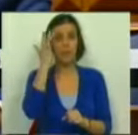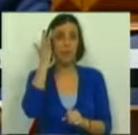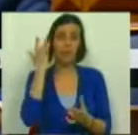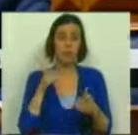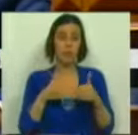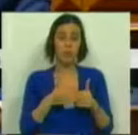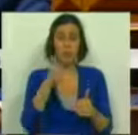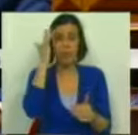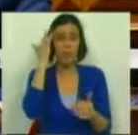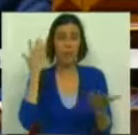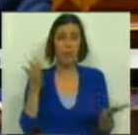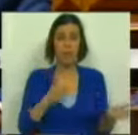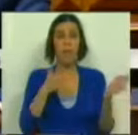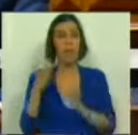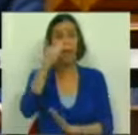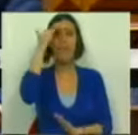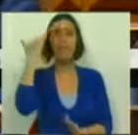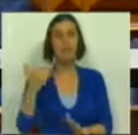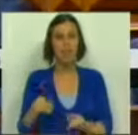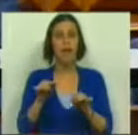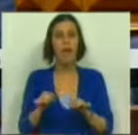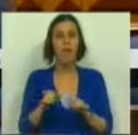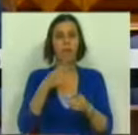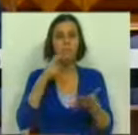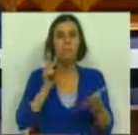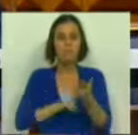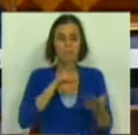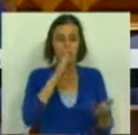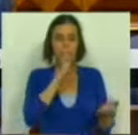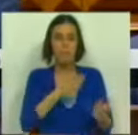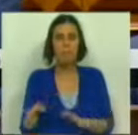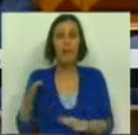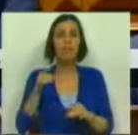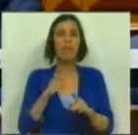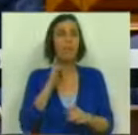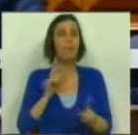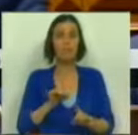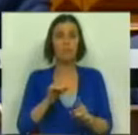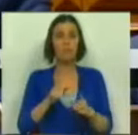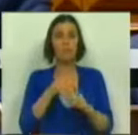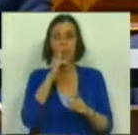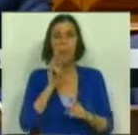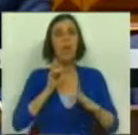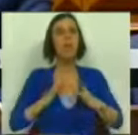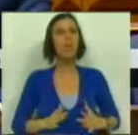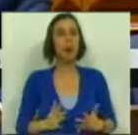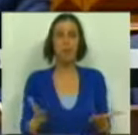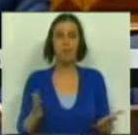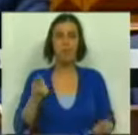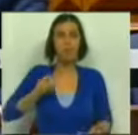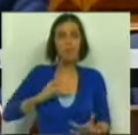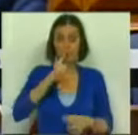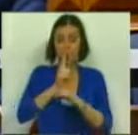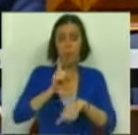fácil desse processo. A parte difícil era a sua execução. Não permite um minuto de descanso, e